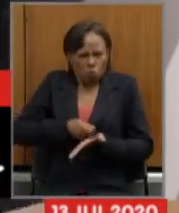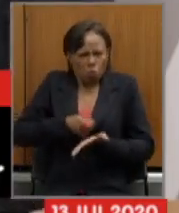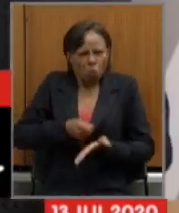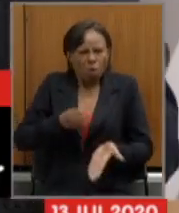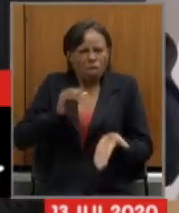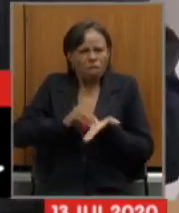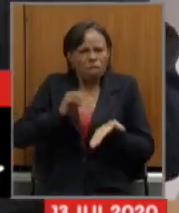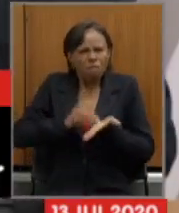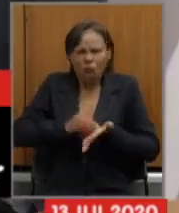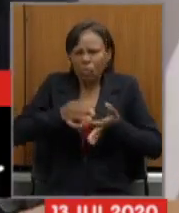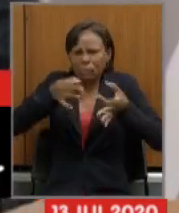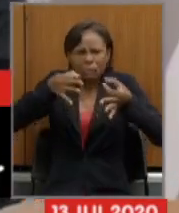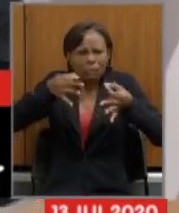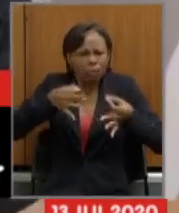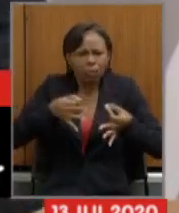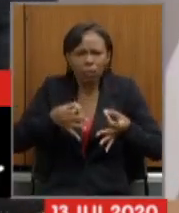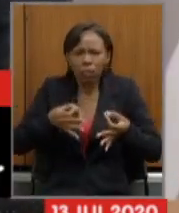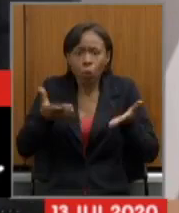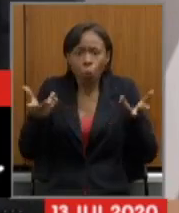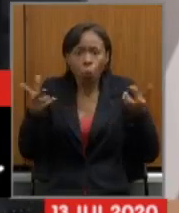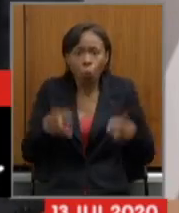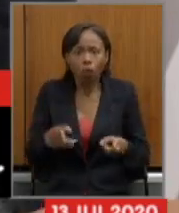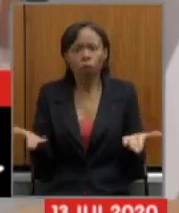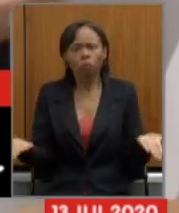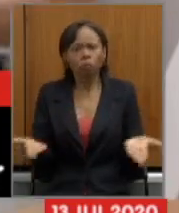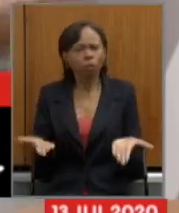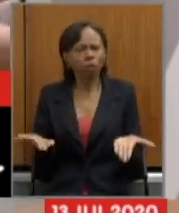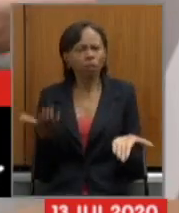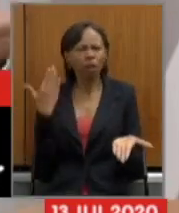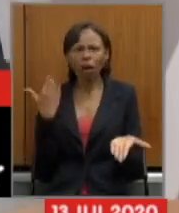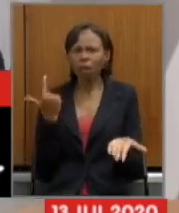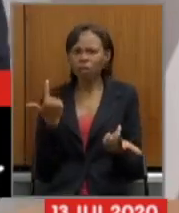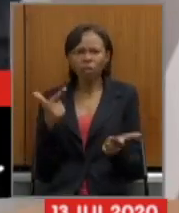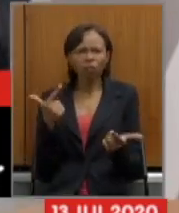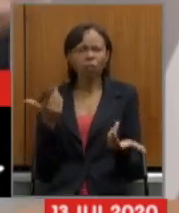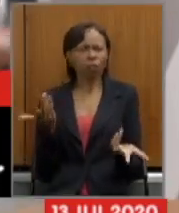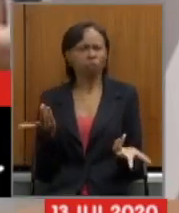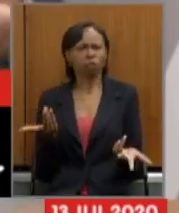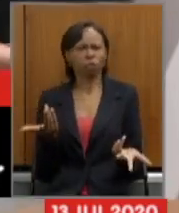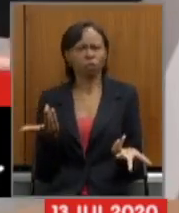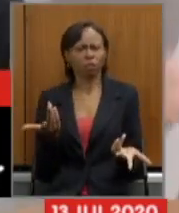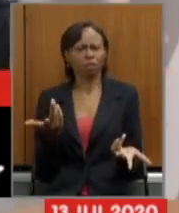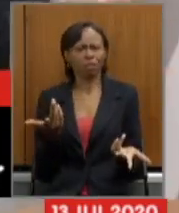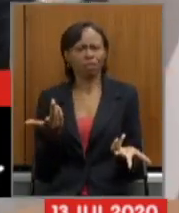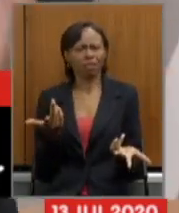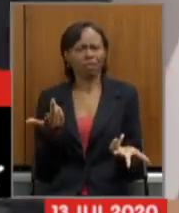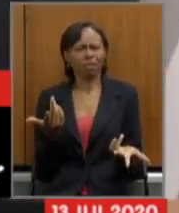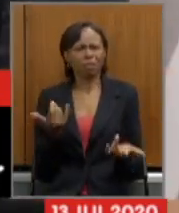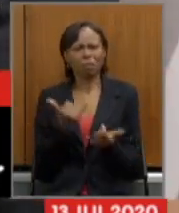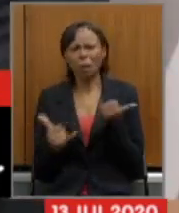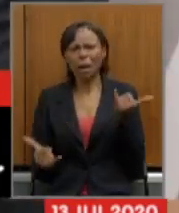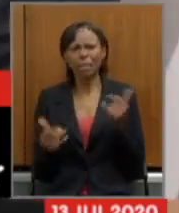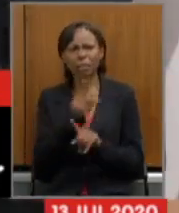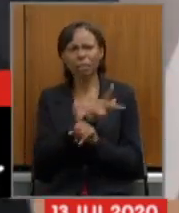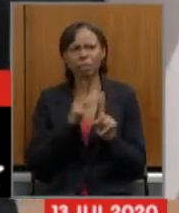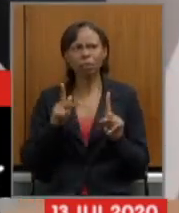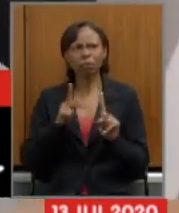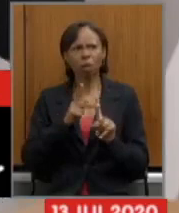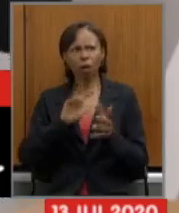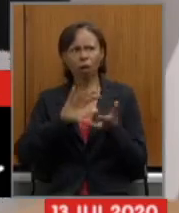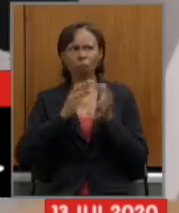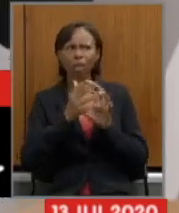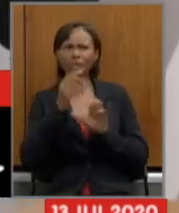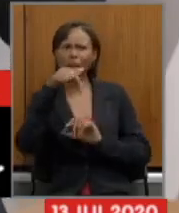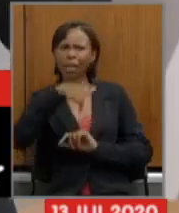como se o time o tempo de chegada da reforma da Previdência a essa casa